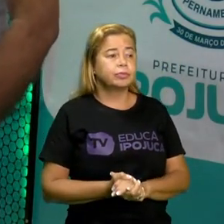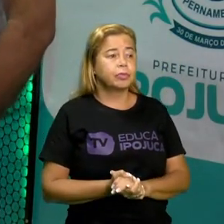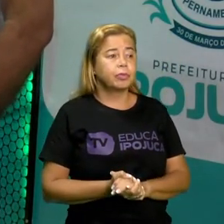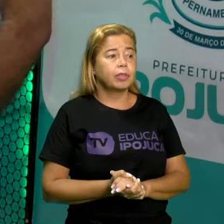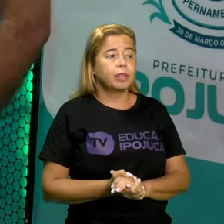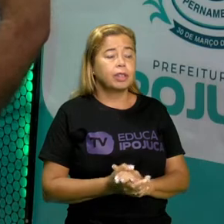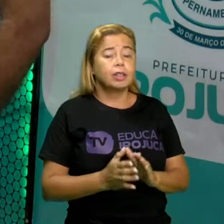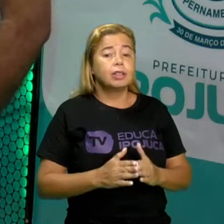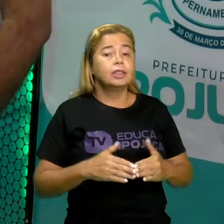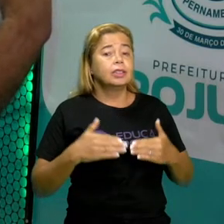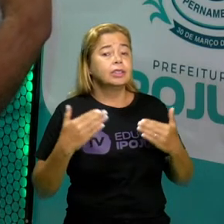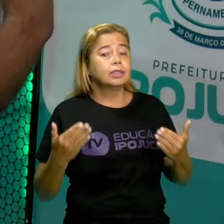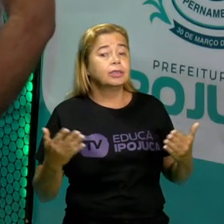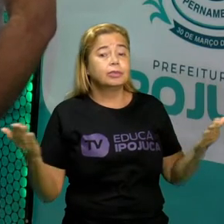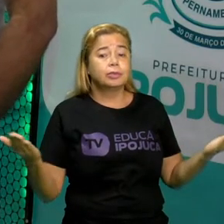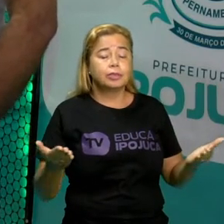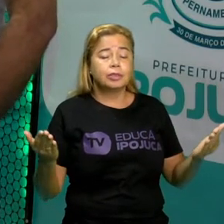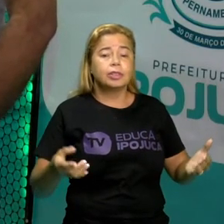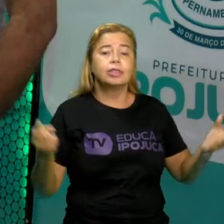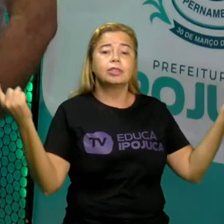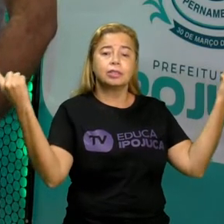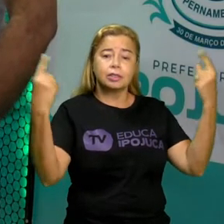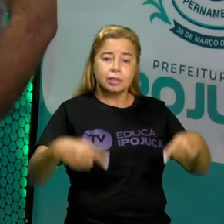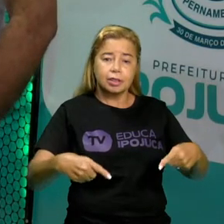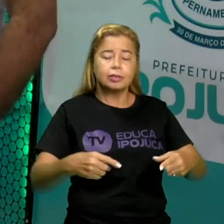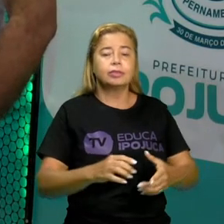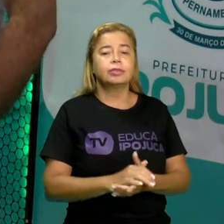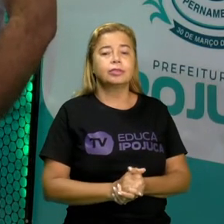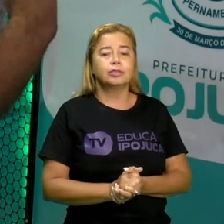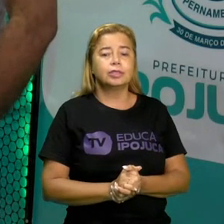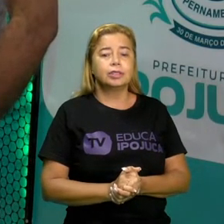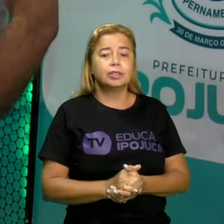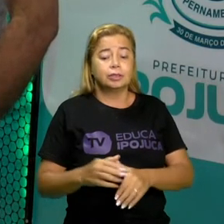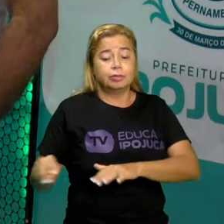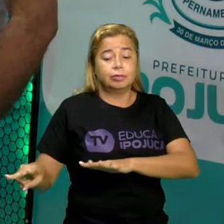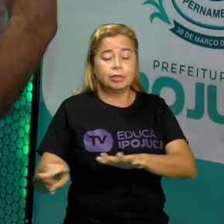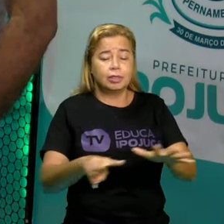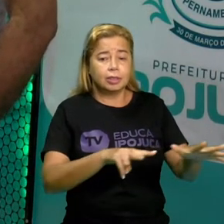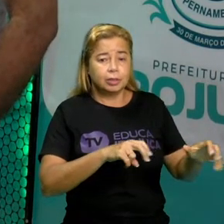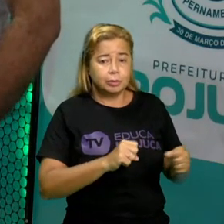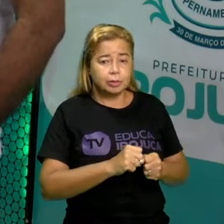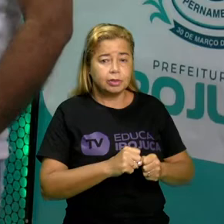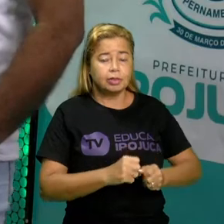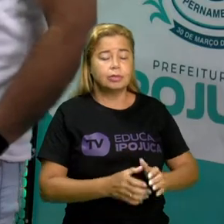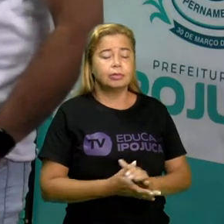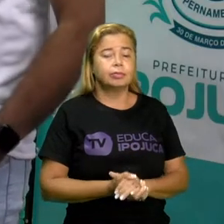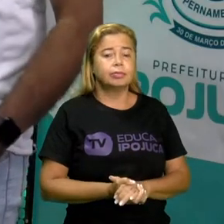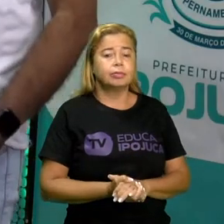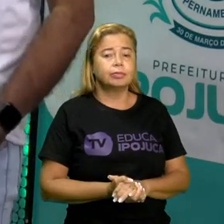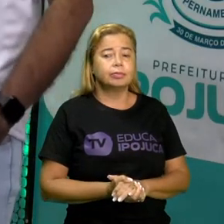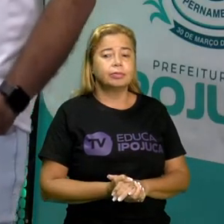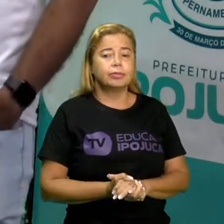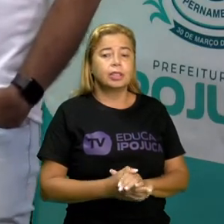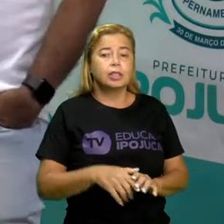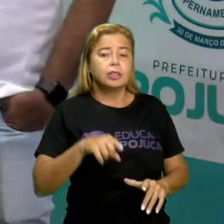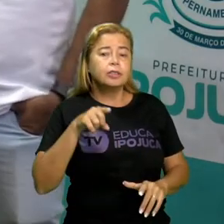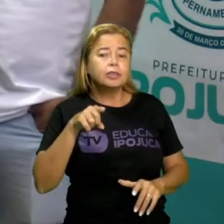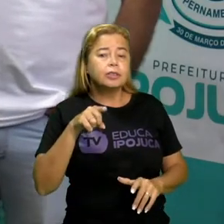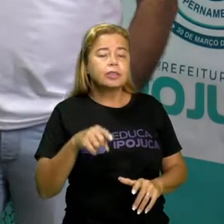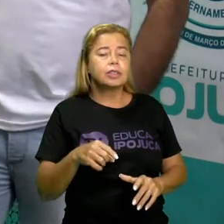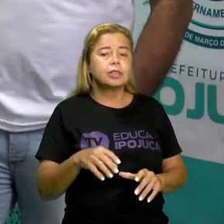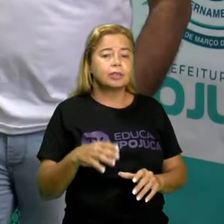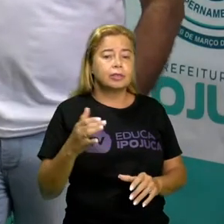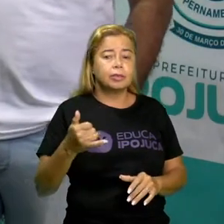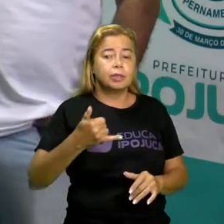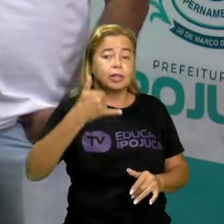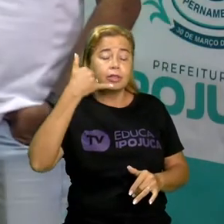nós vamos para o nosso desafio da semana, o nosso Week Challenge. Você vai pegar a câmera do